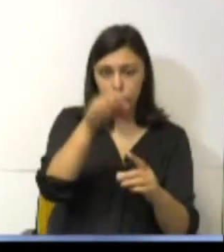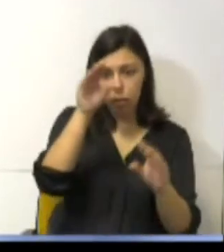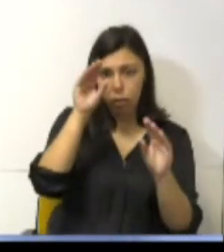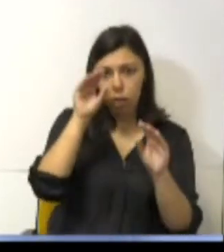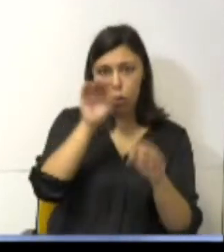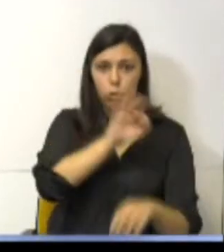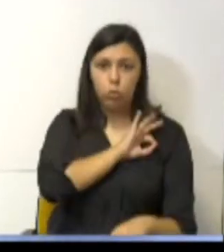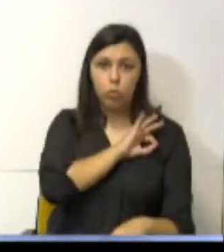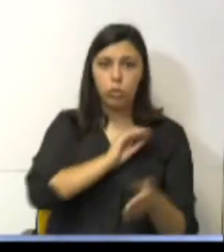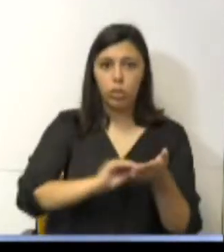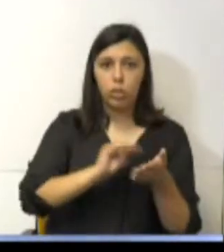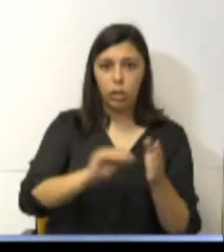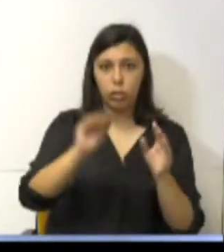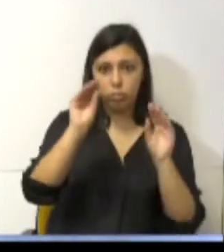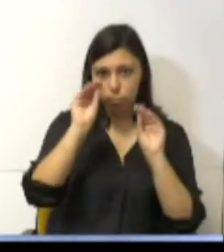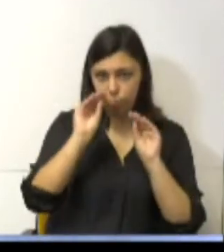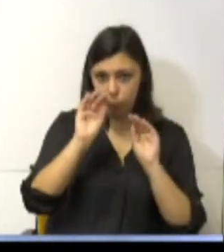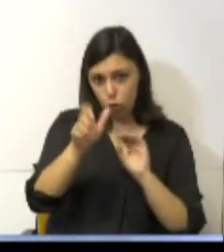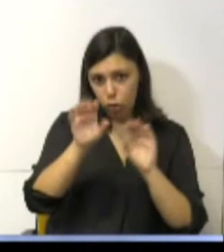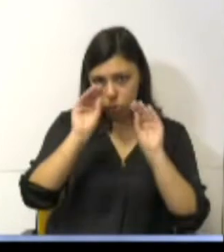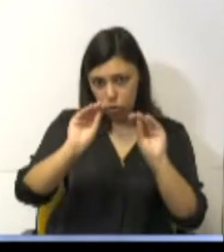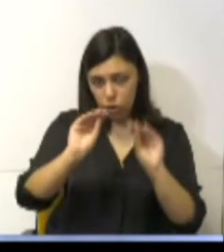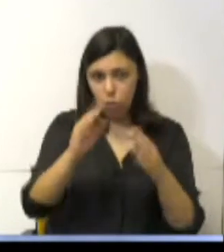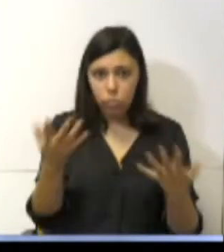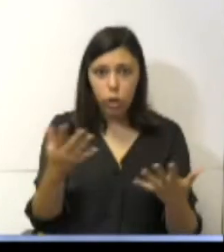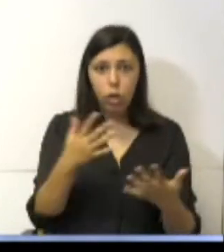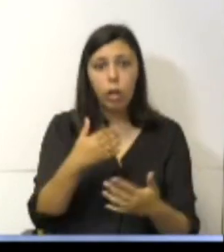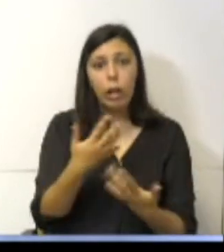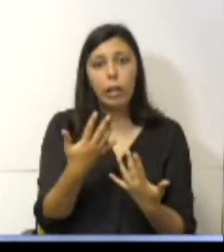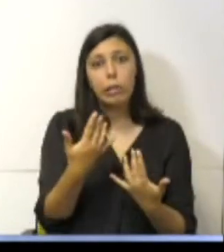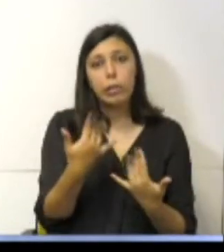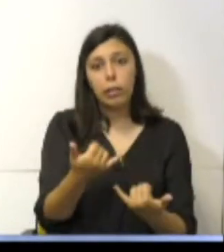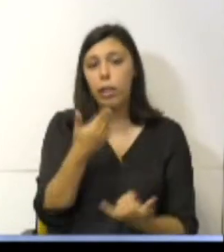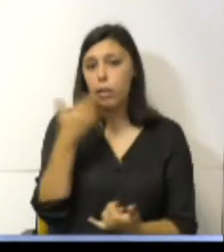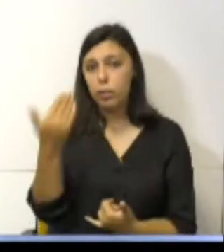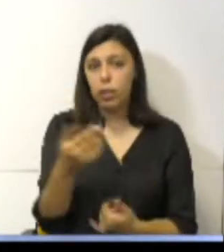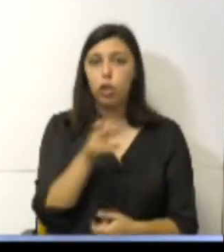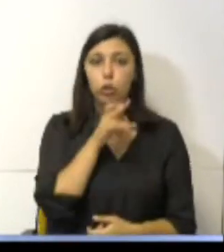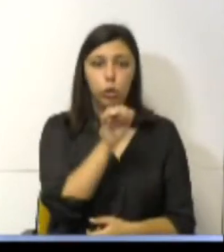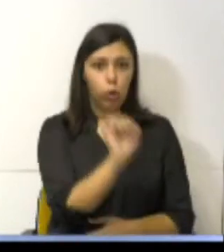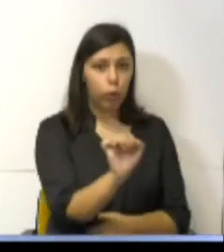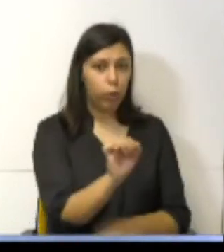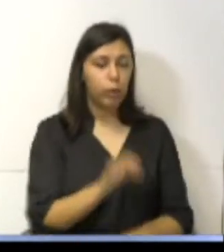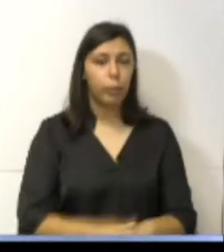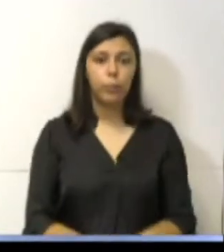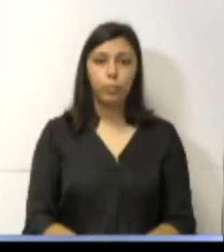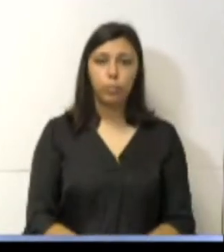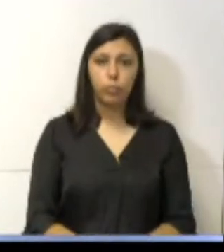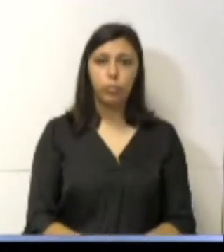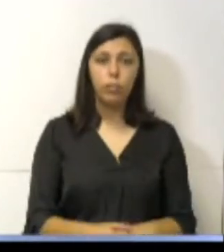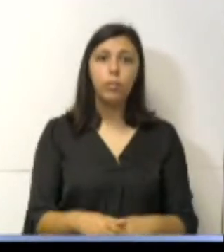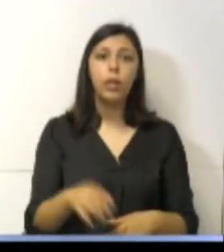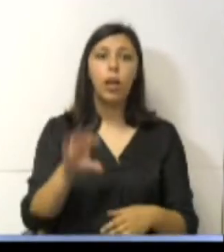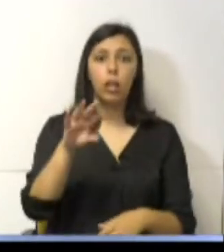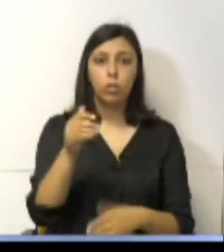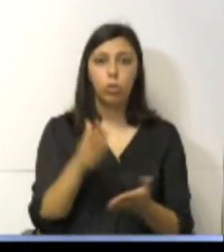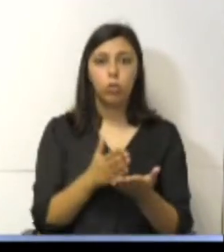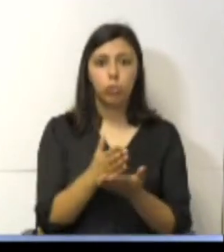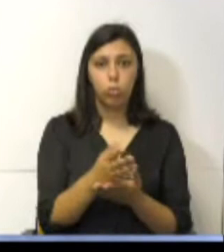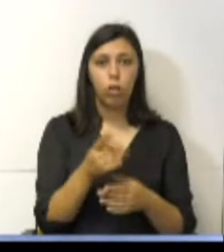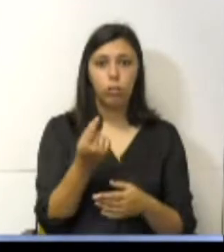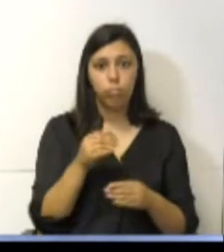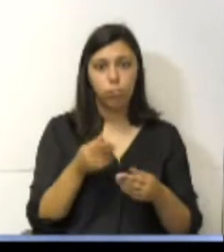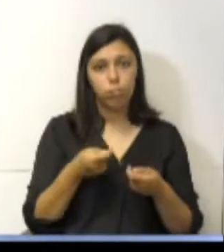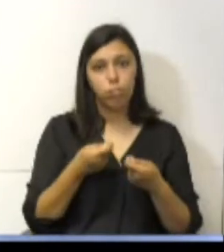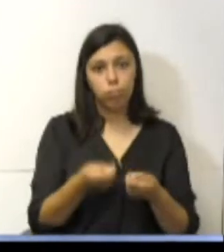pois, agradecia que respondesse. A região vai continuar a apostar, e muito bem,